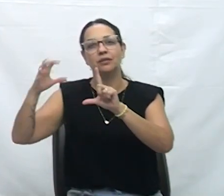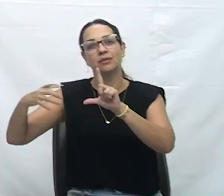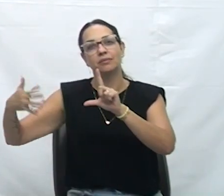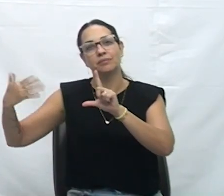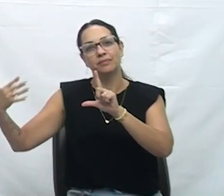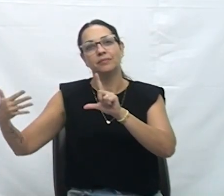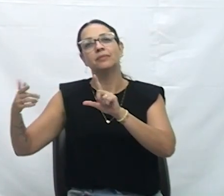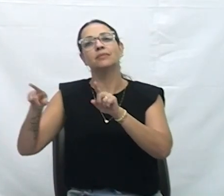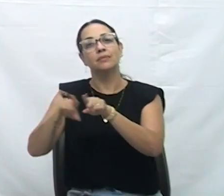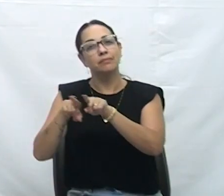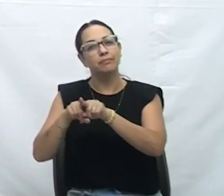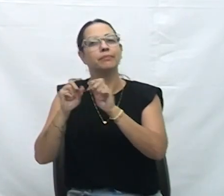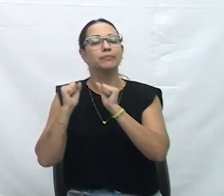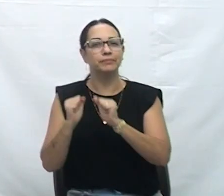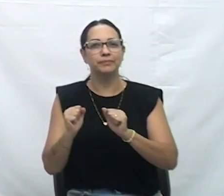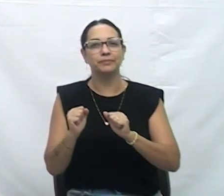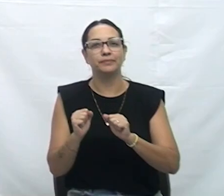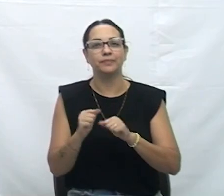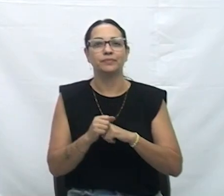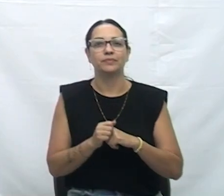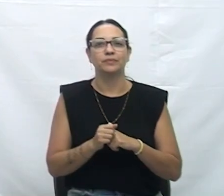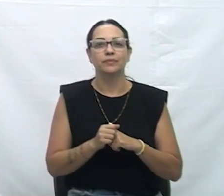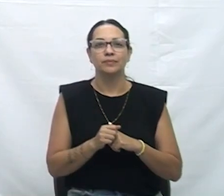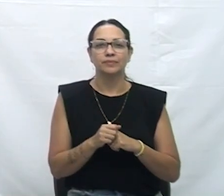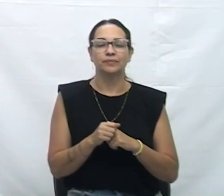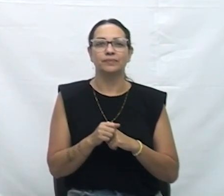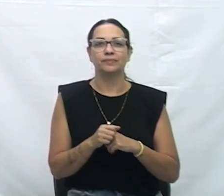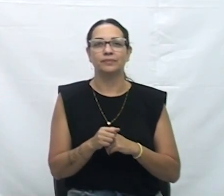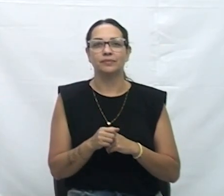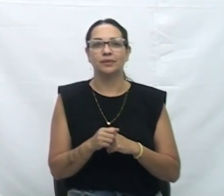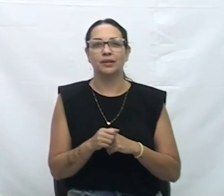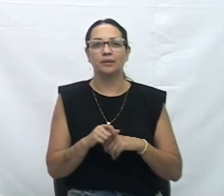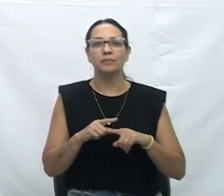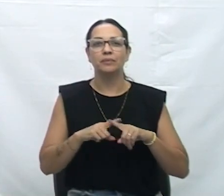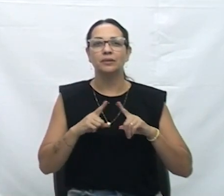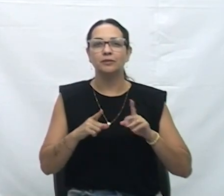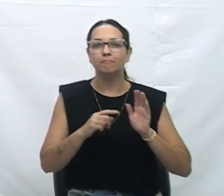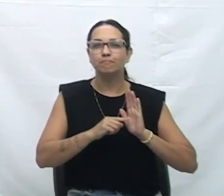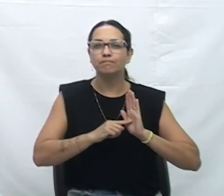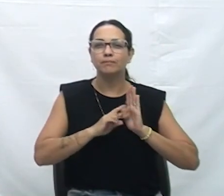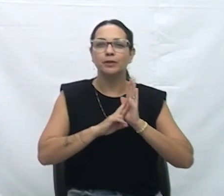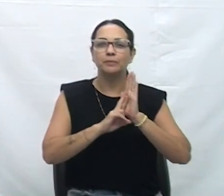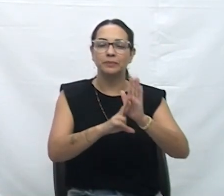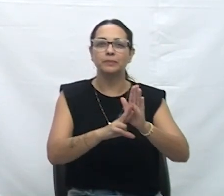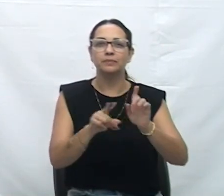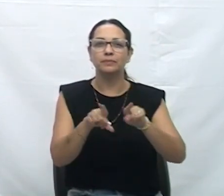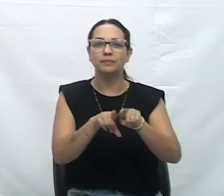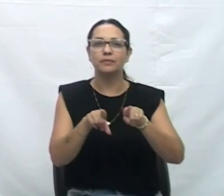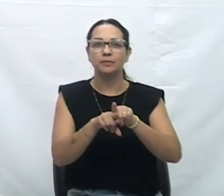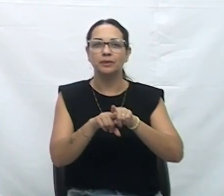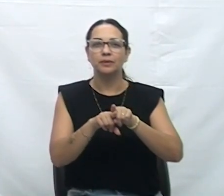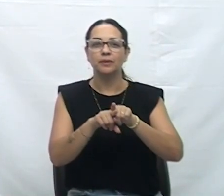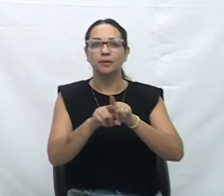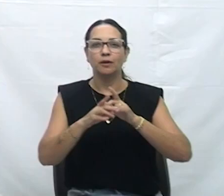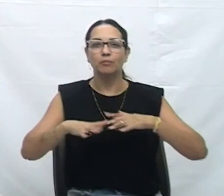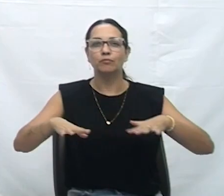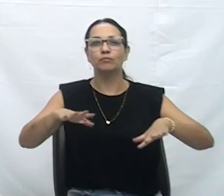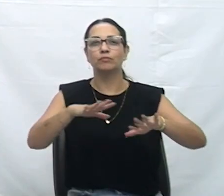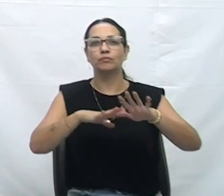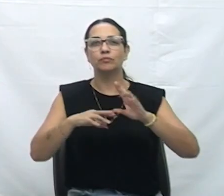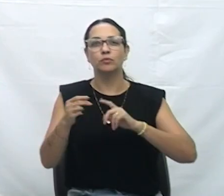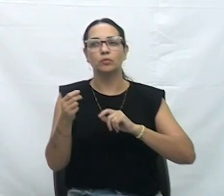orgulho, a luta, resistência dessa população, mas representa também, presidente, a movimentação econômica.